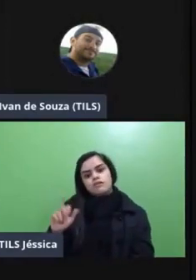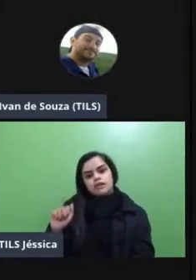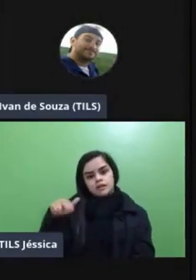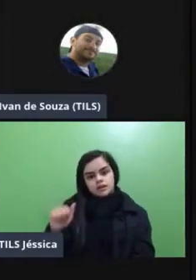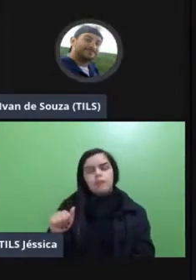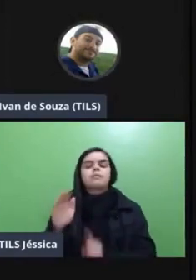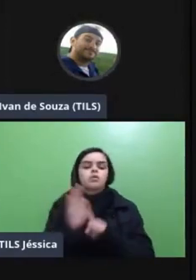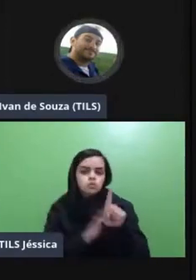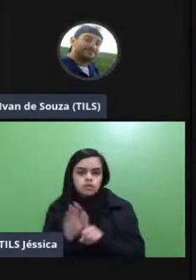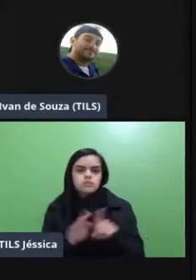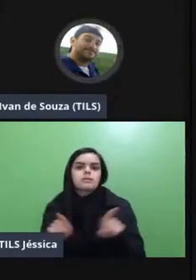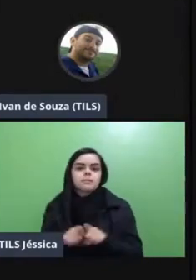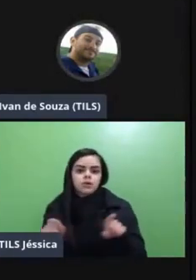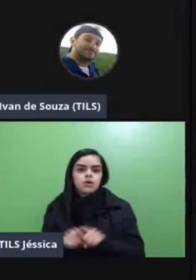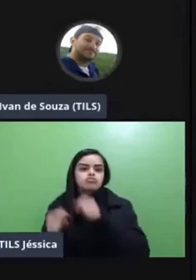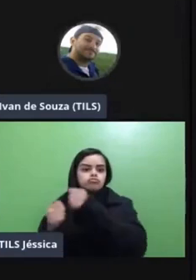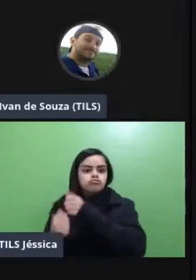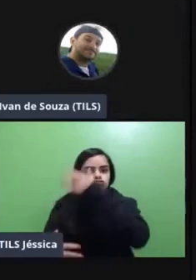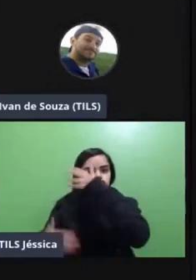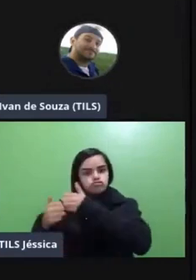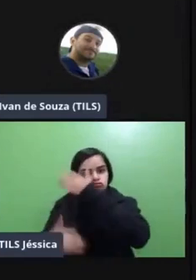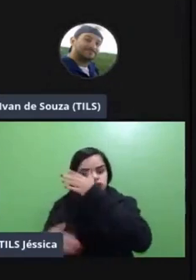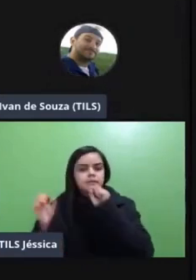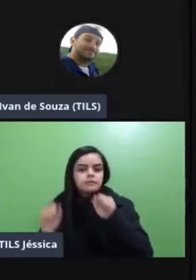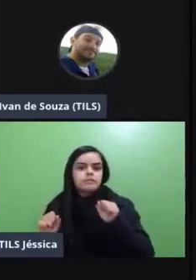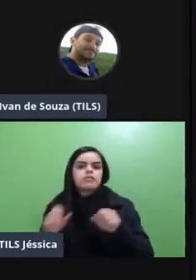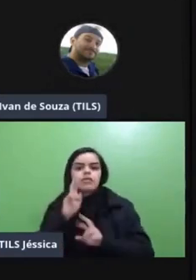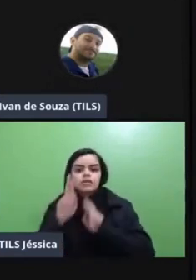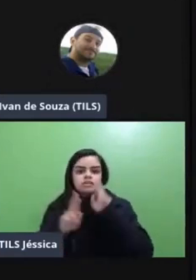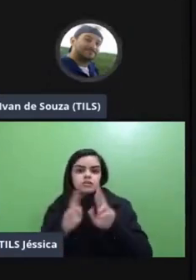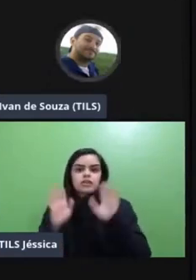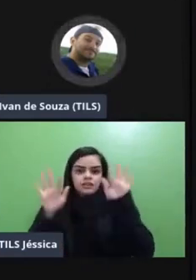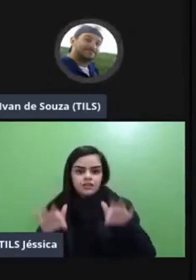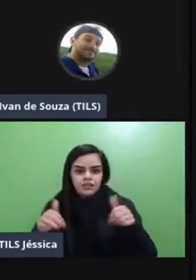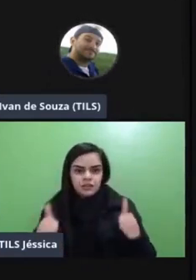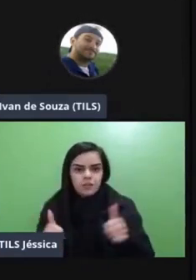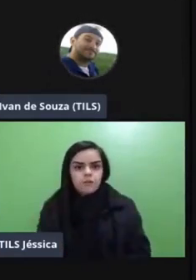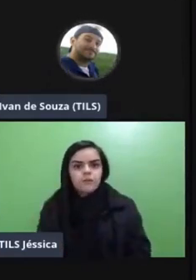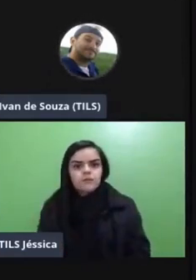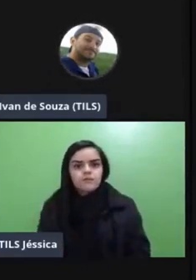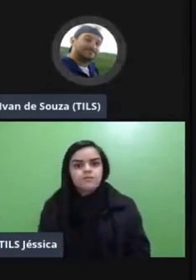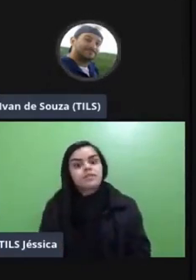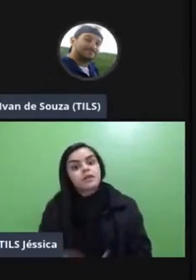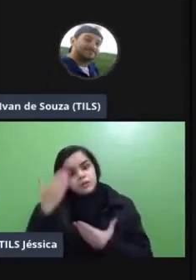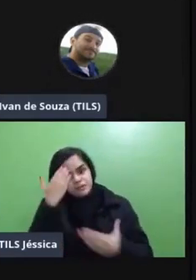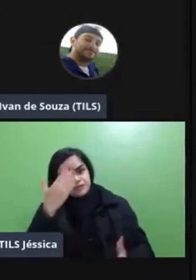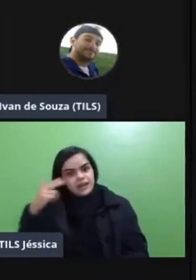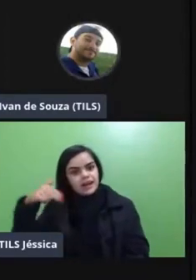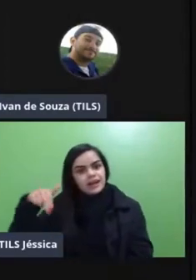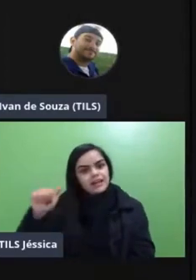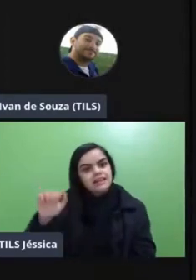aqui né podem colocar aqui no nosso chat que elas vão responder no final então Natália muito obrigada pela sua